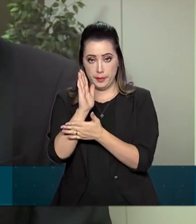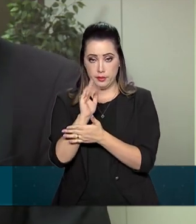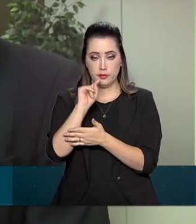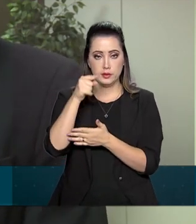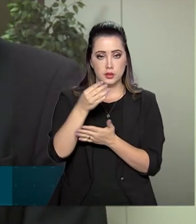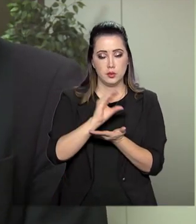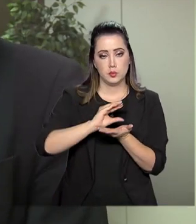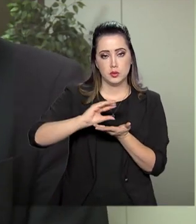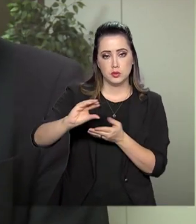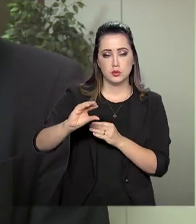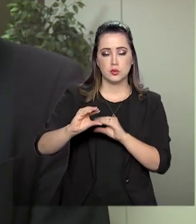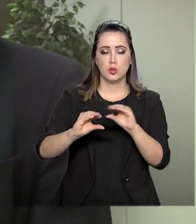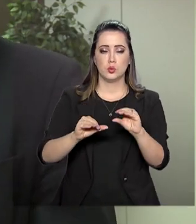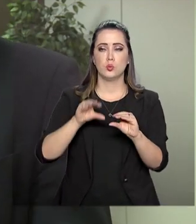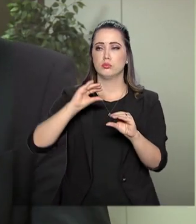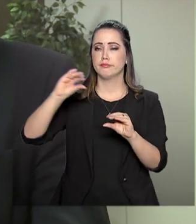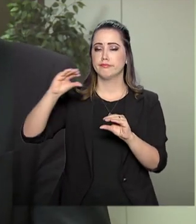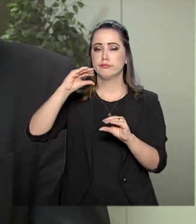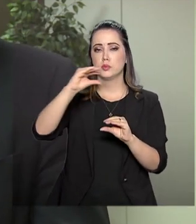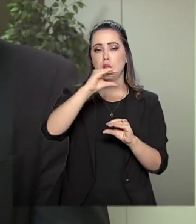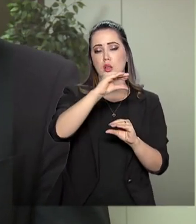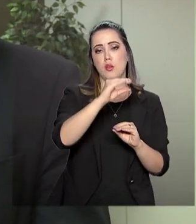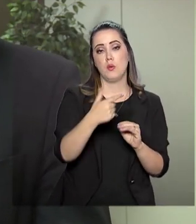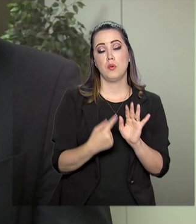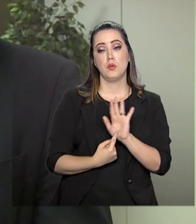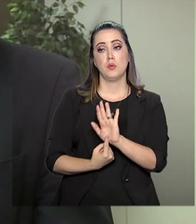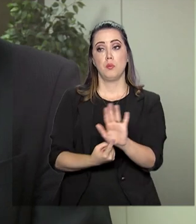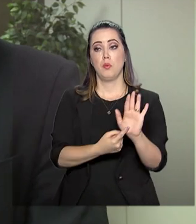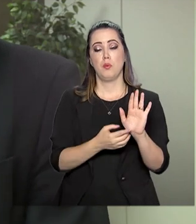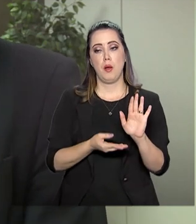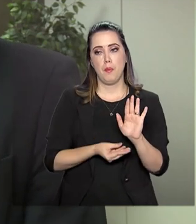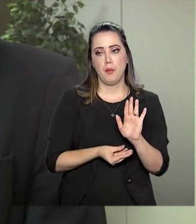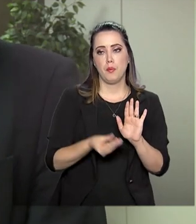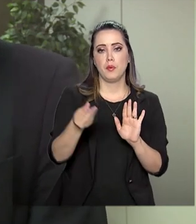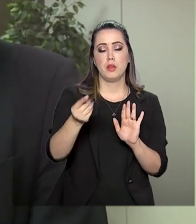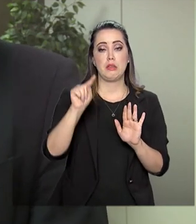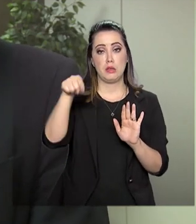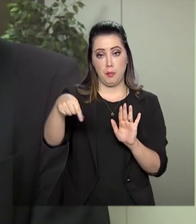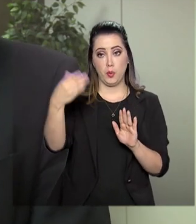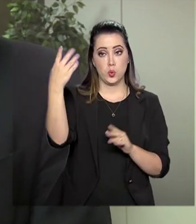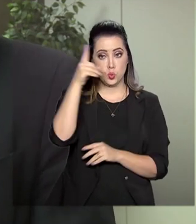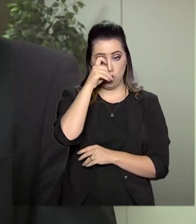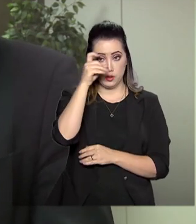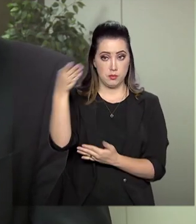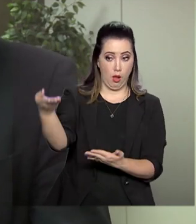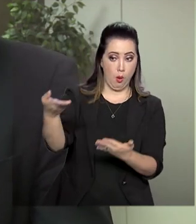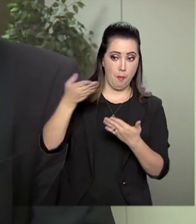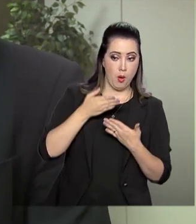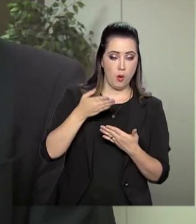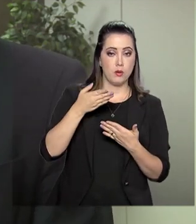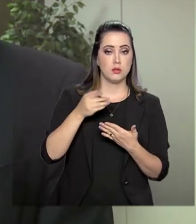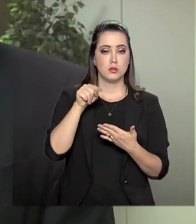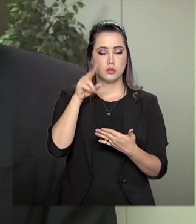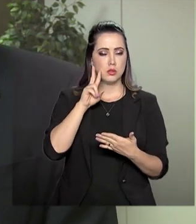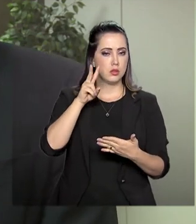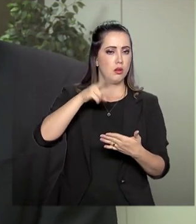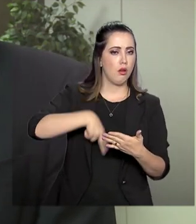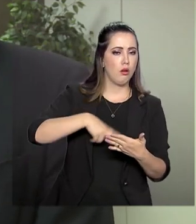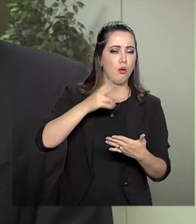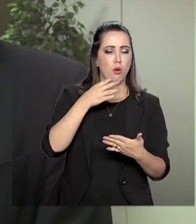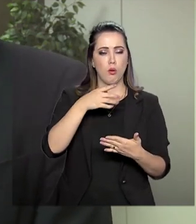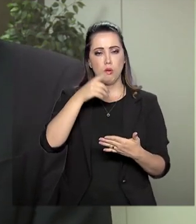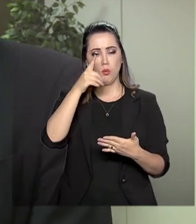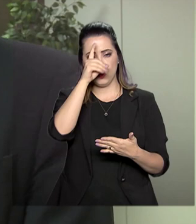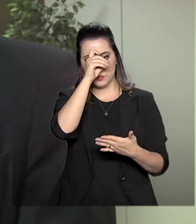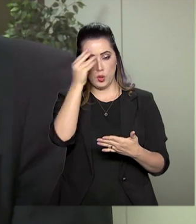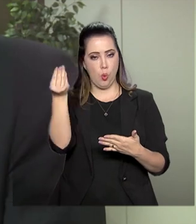disponibilizados e é prestado conta pelo hospital em cima justamente desse plano de trabalho que ele